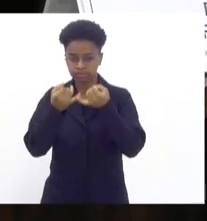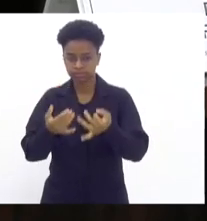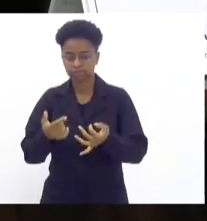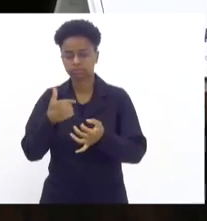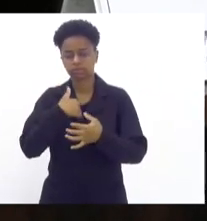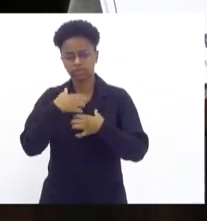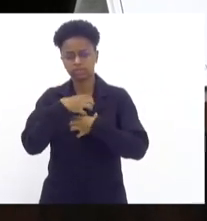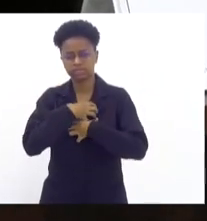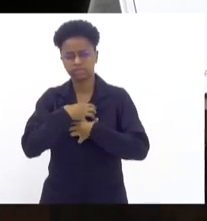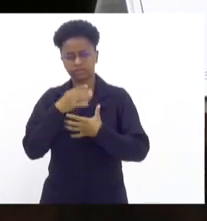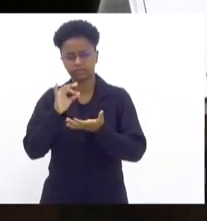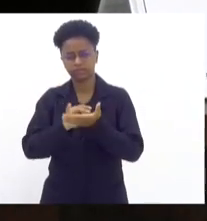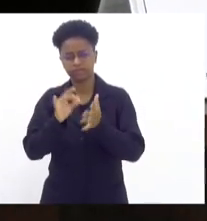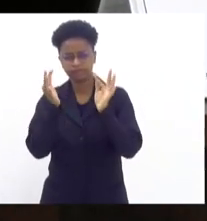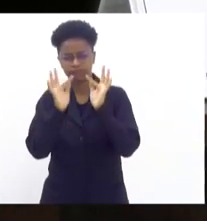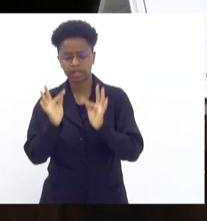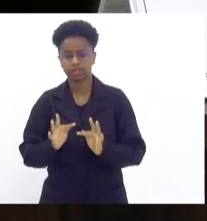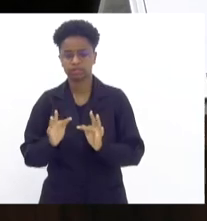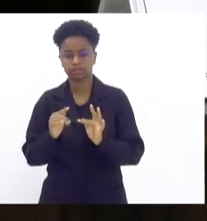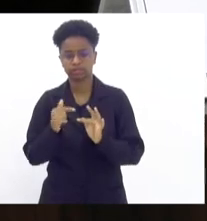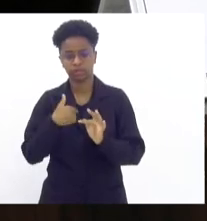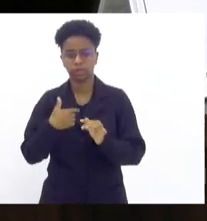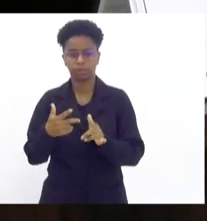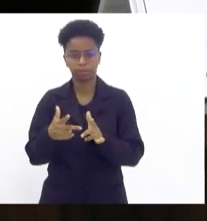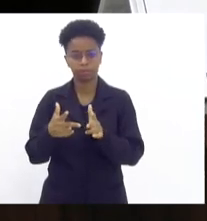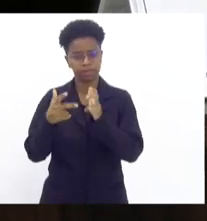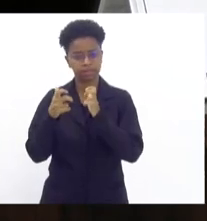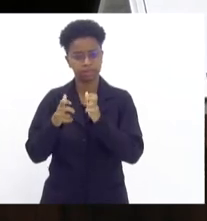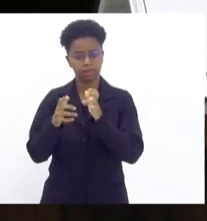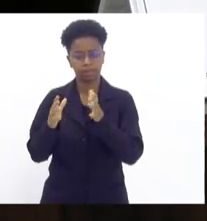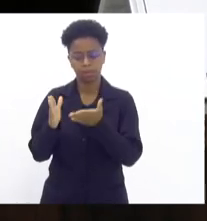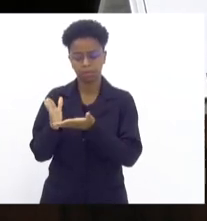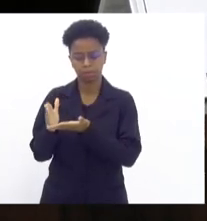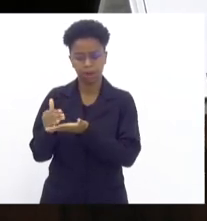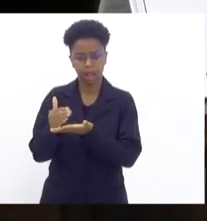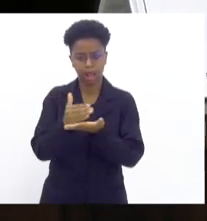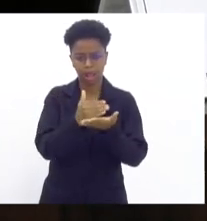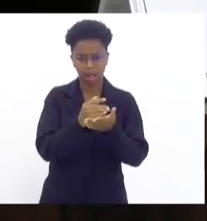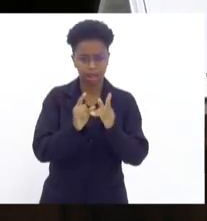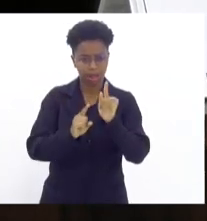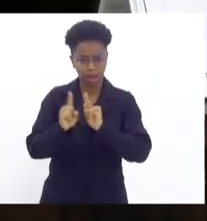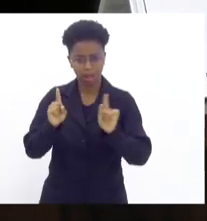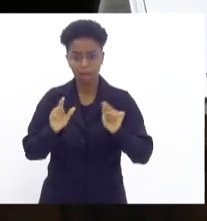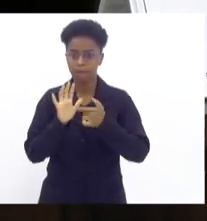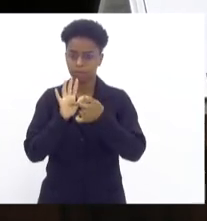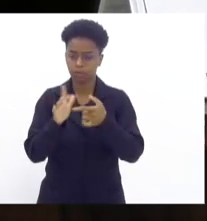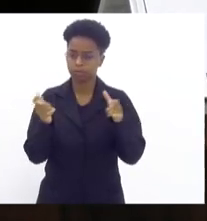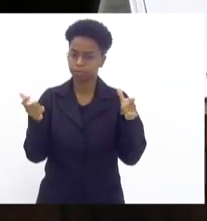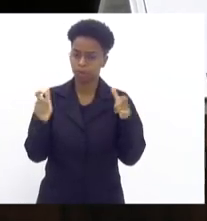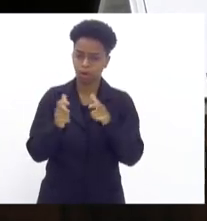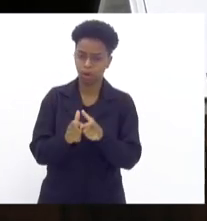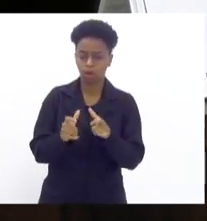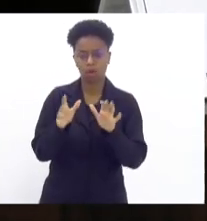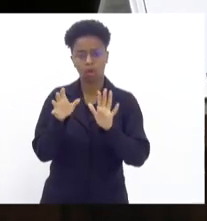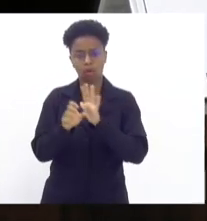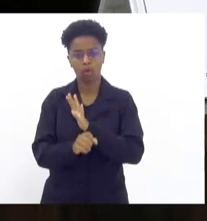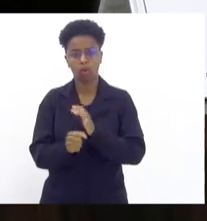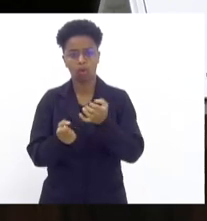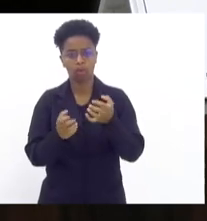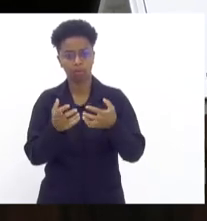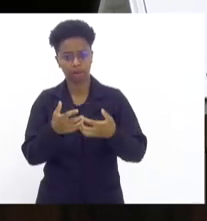muito feliz quando eu vejo os dados e vejo da redução dos dados de roubo de carga. e acho,